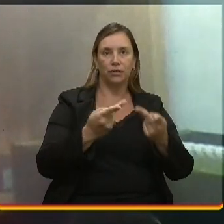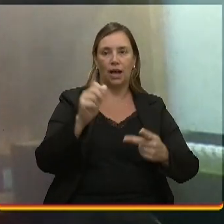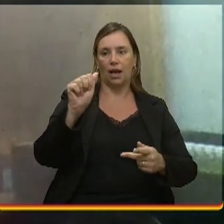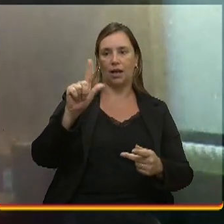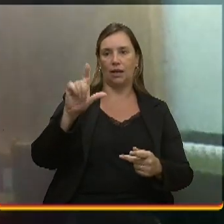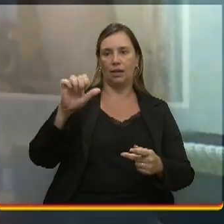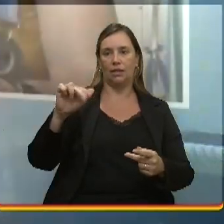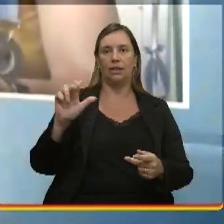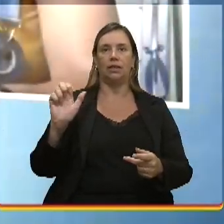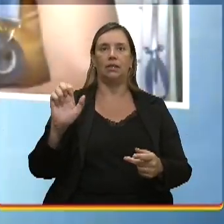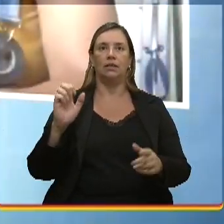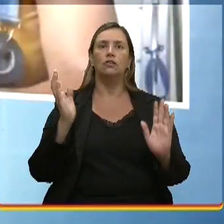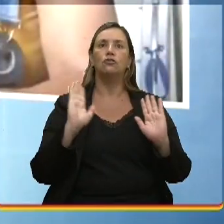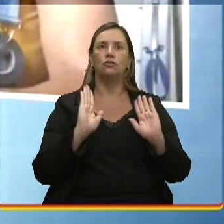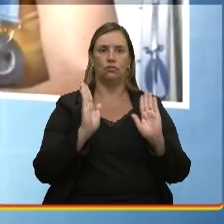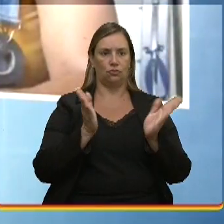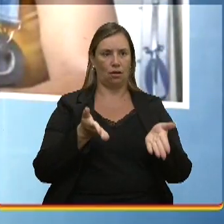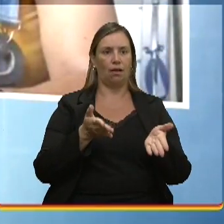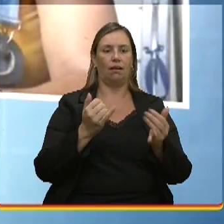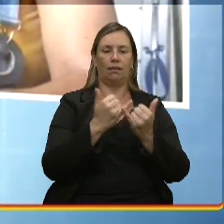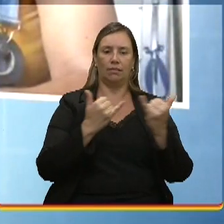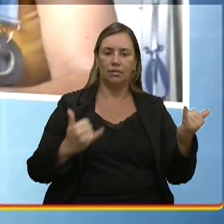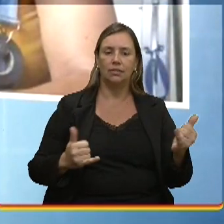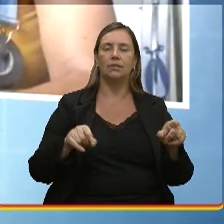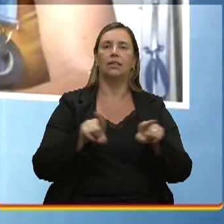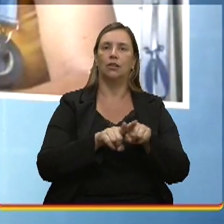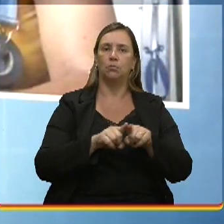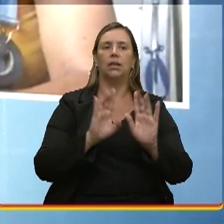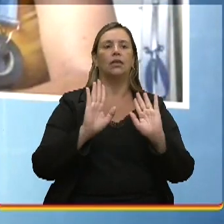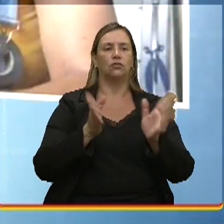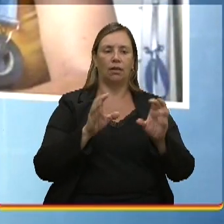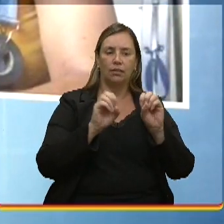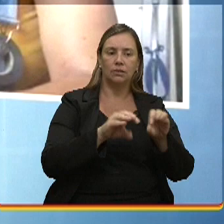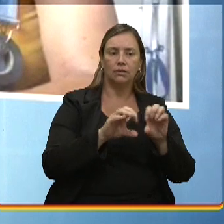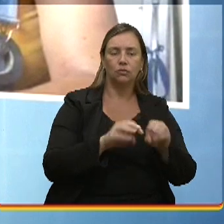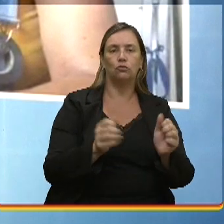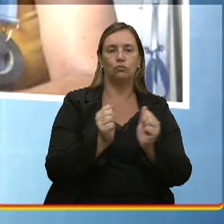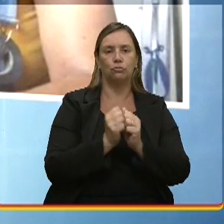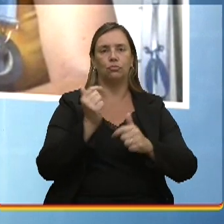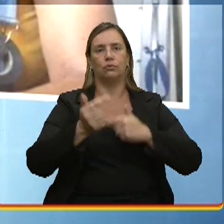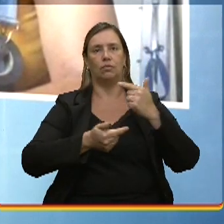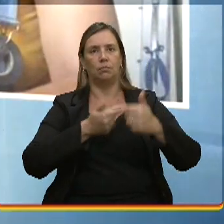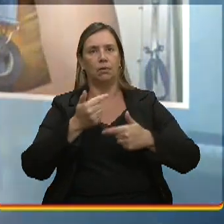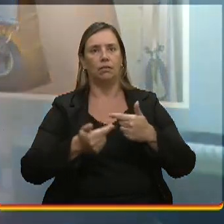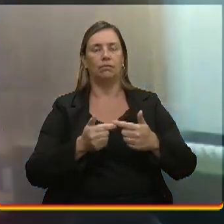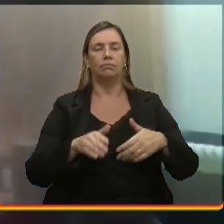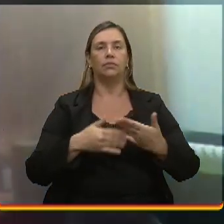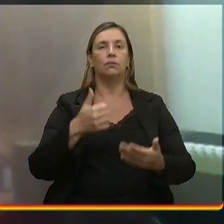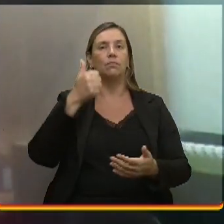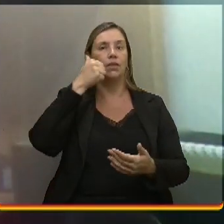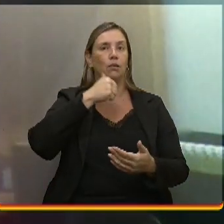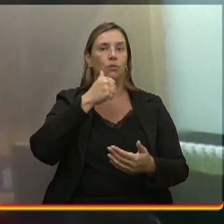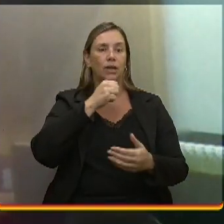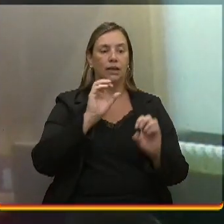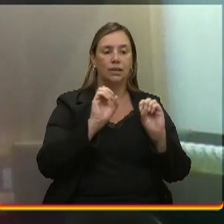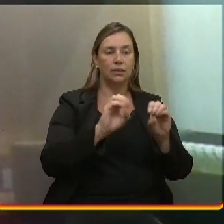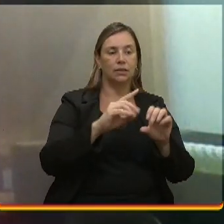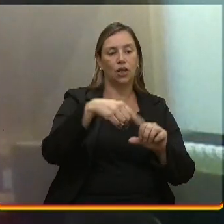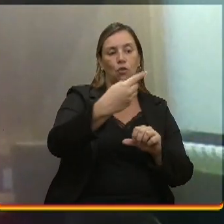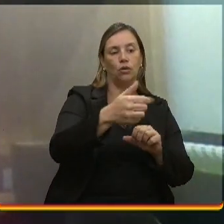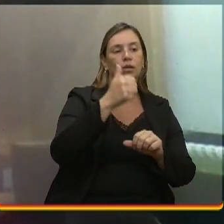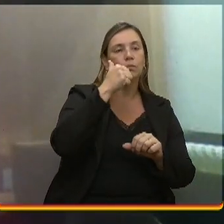já foi nossa instrutora e nossa parceira, enfim, dos trabalhos. Então, acho que, quando uma mulher ensina a outra,